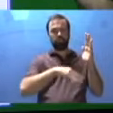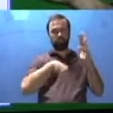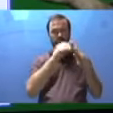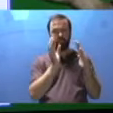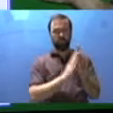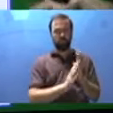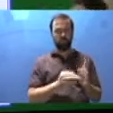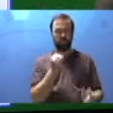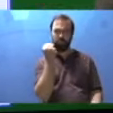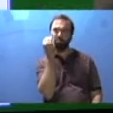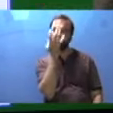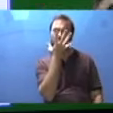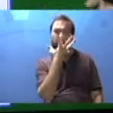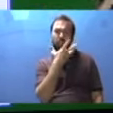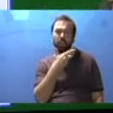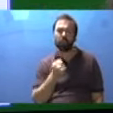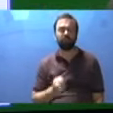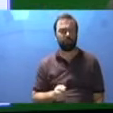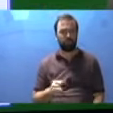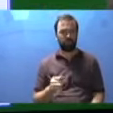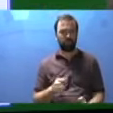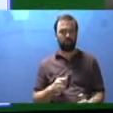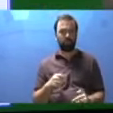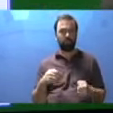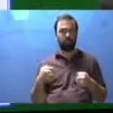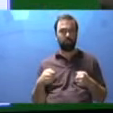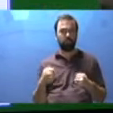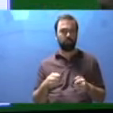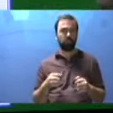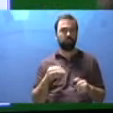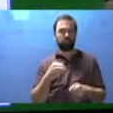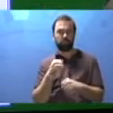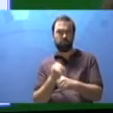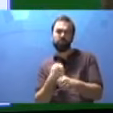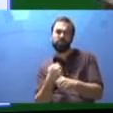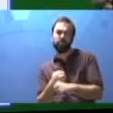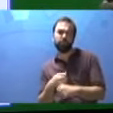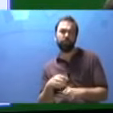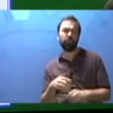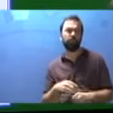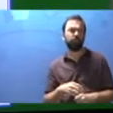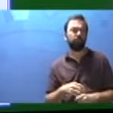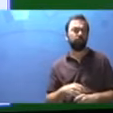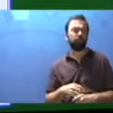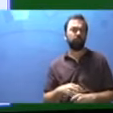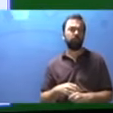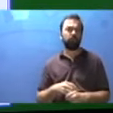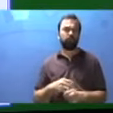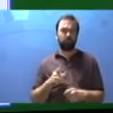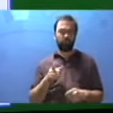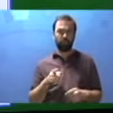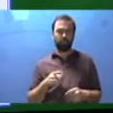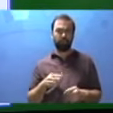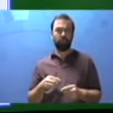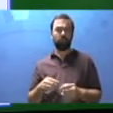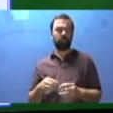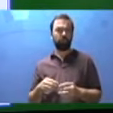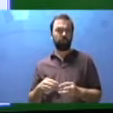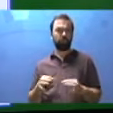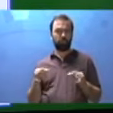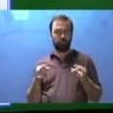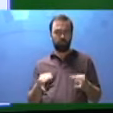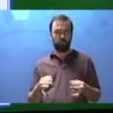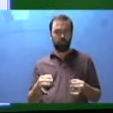pintadinha? Está bonita? Está precisando de um retoque? Então, vai